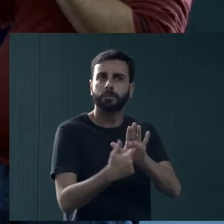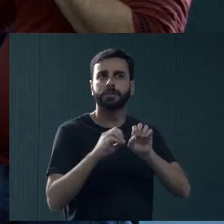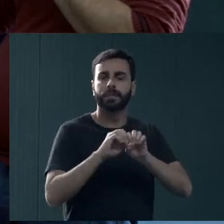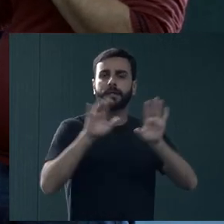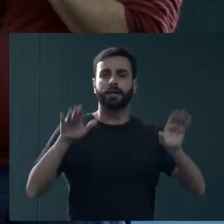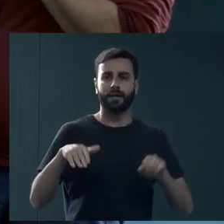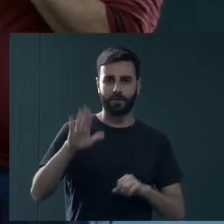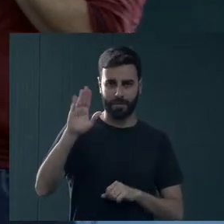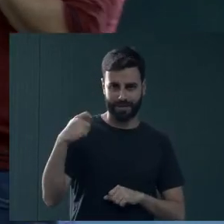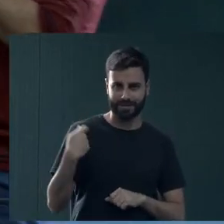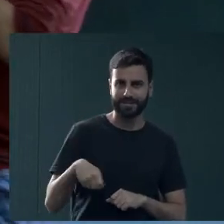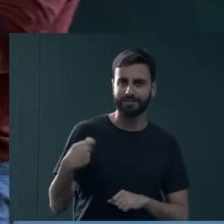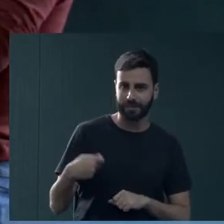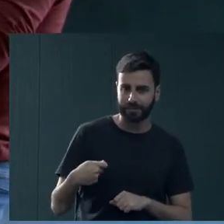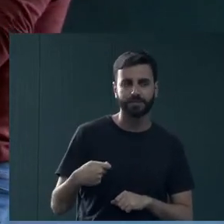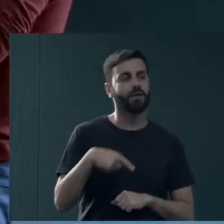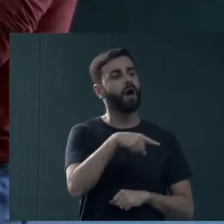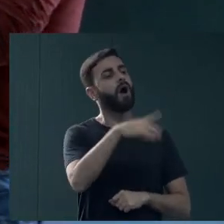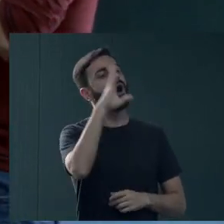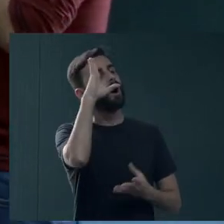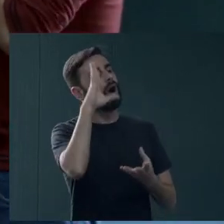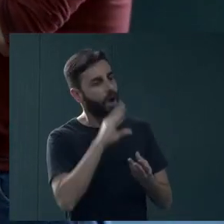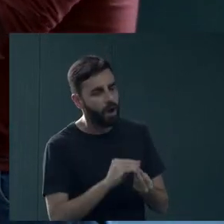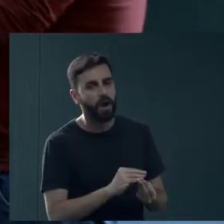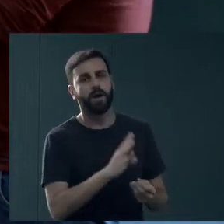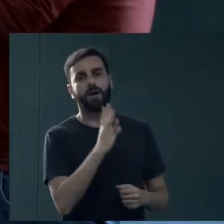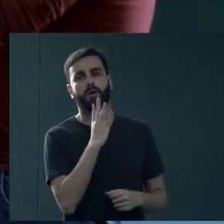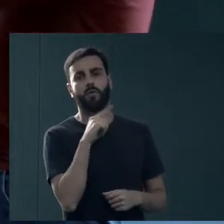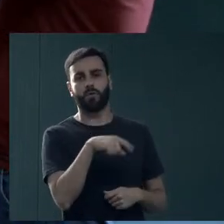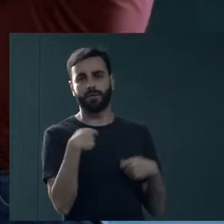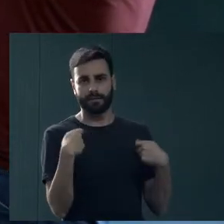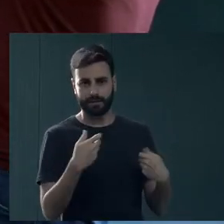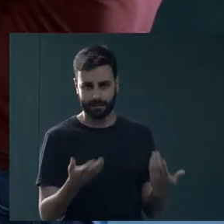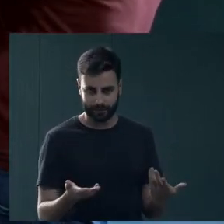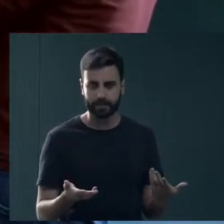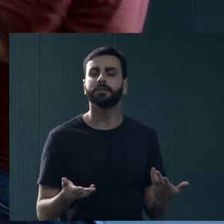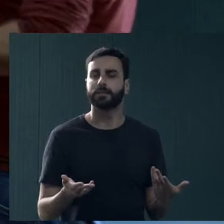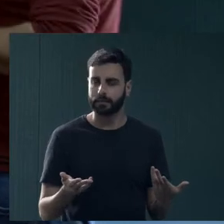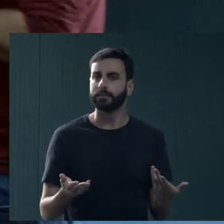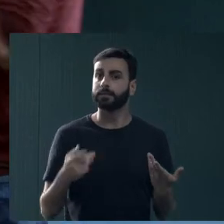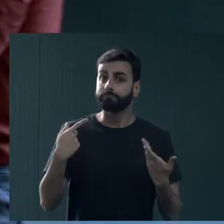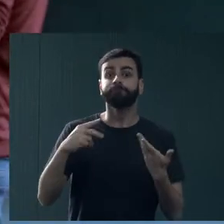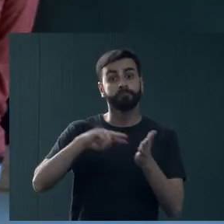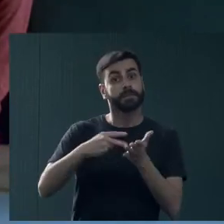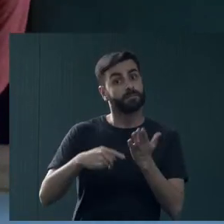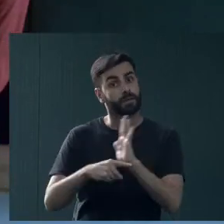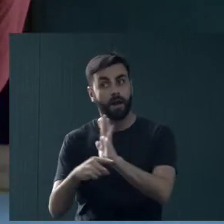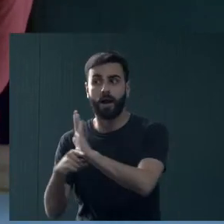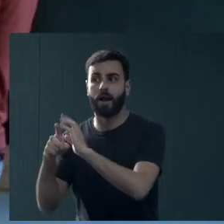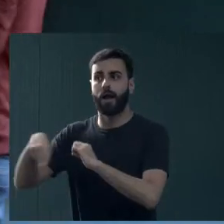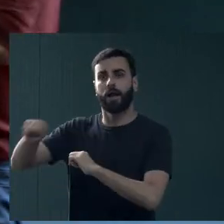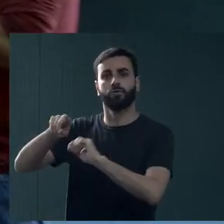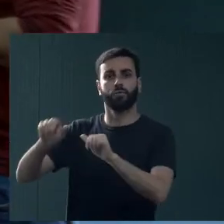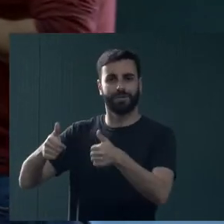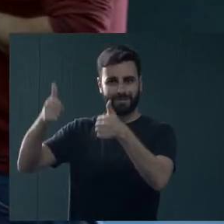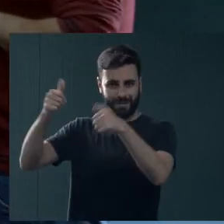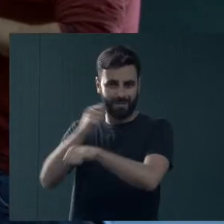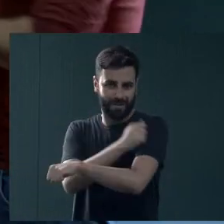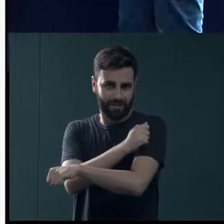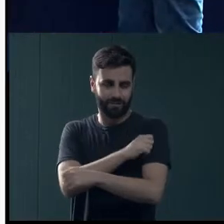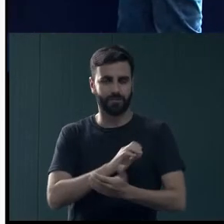concretos para que as pessoas consigam entender, ele consegue resolver melhor um pouco o problema.